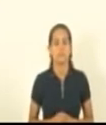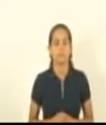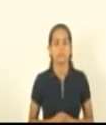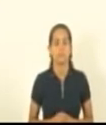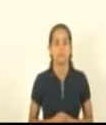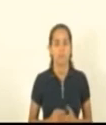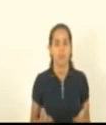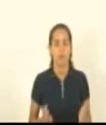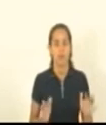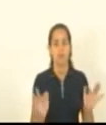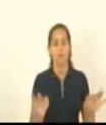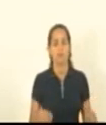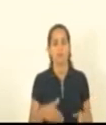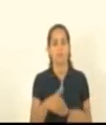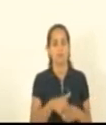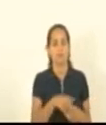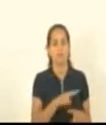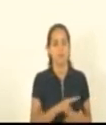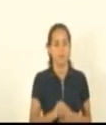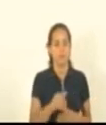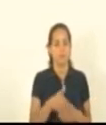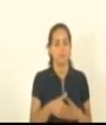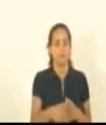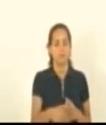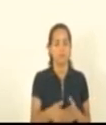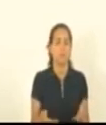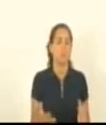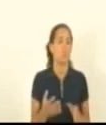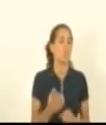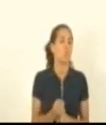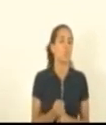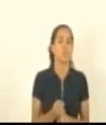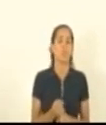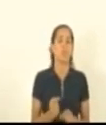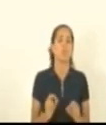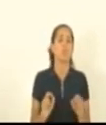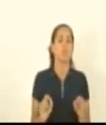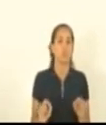finalizando então o processo de votação, nós temos nesse momento